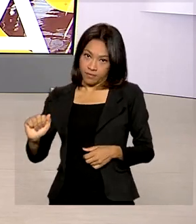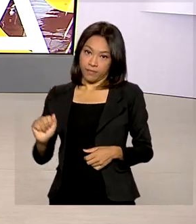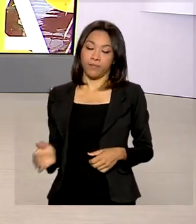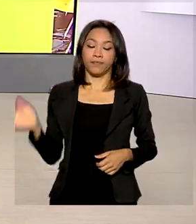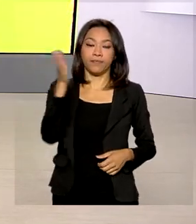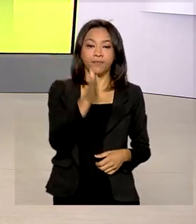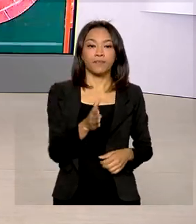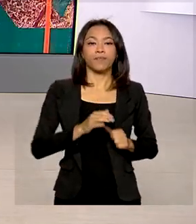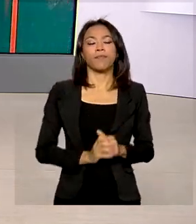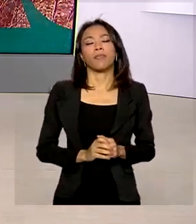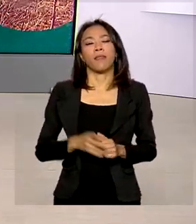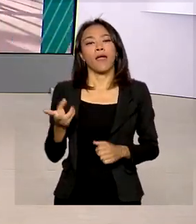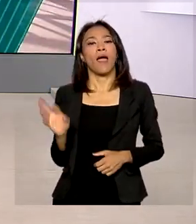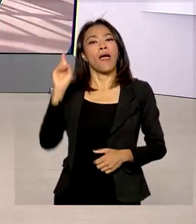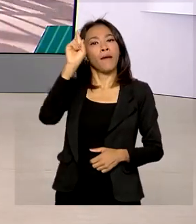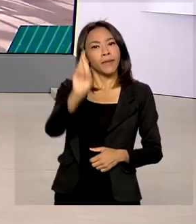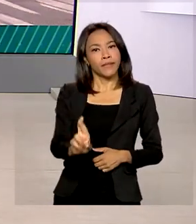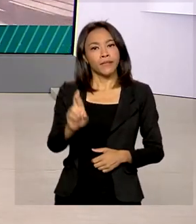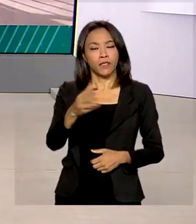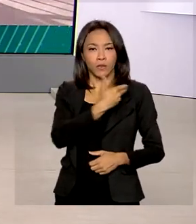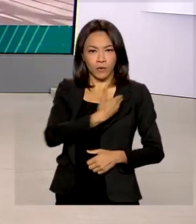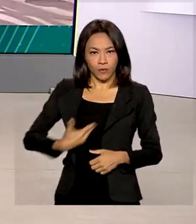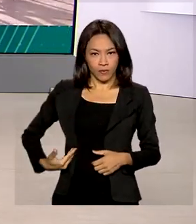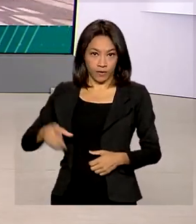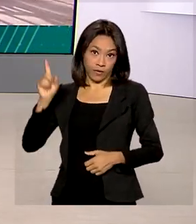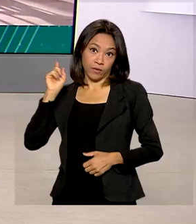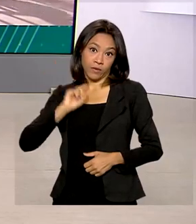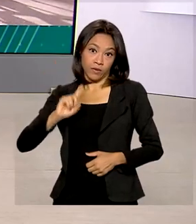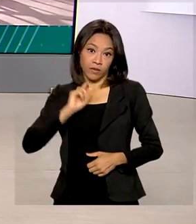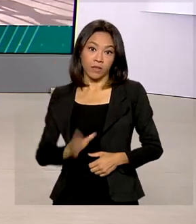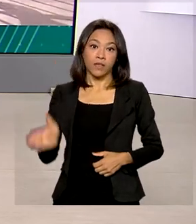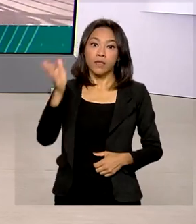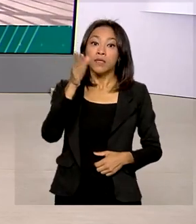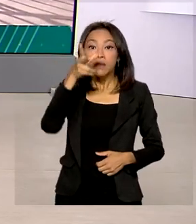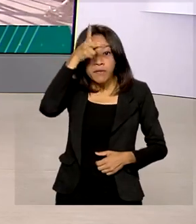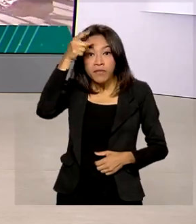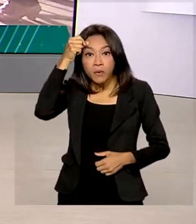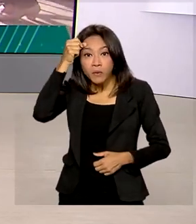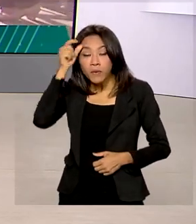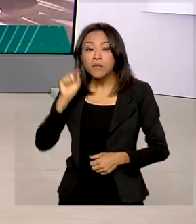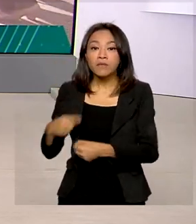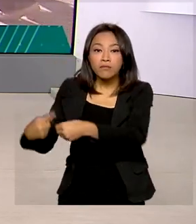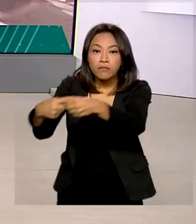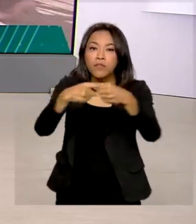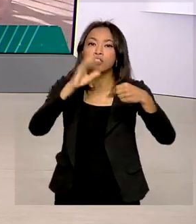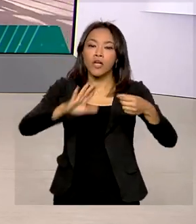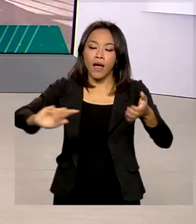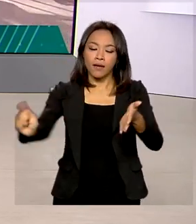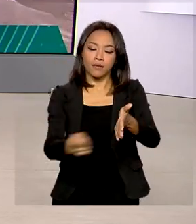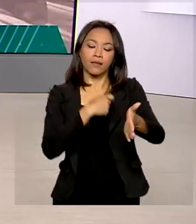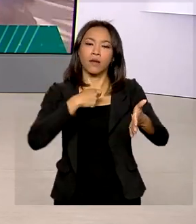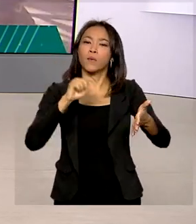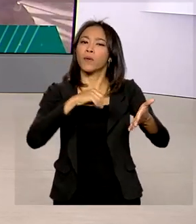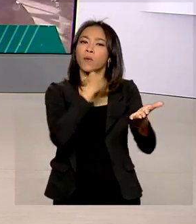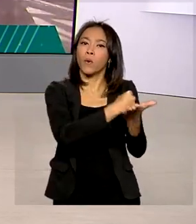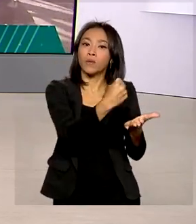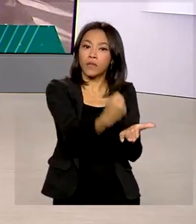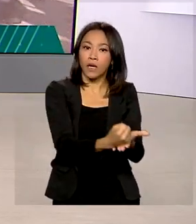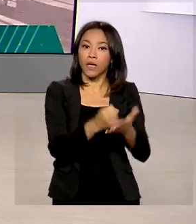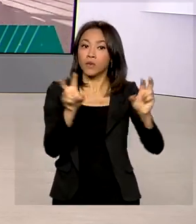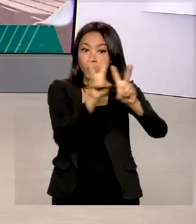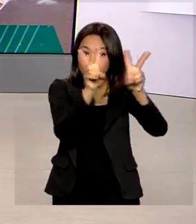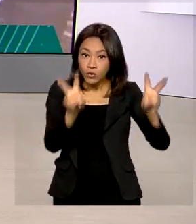Representantes do Governo de Minas Gerais e de Prefeituras assinaram nesta quarta-feira os contratos de adesão ao programa